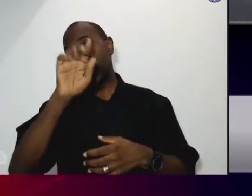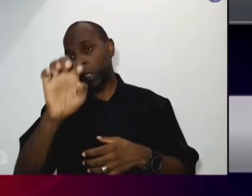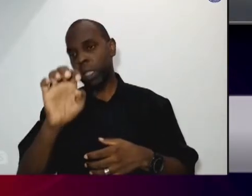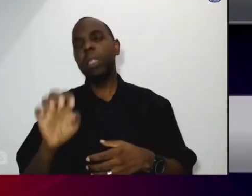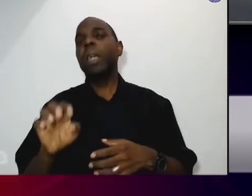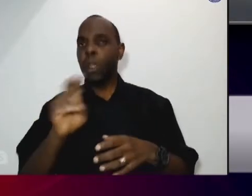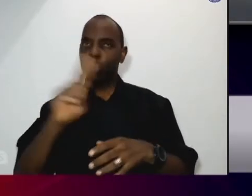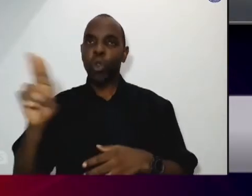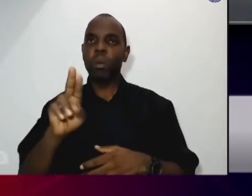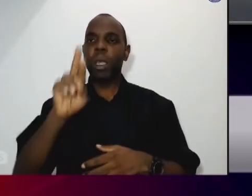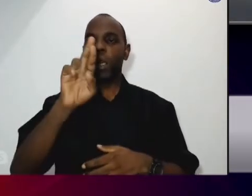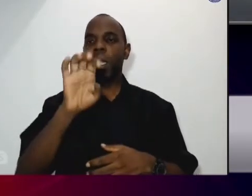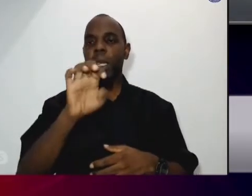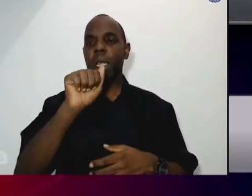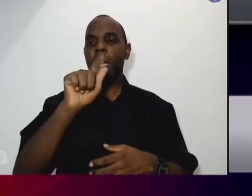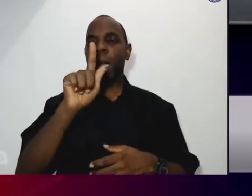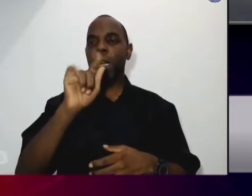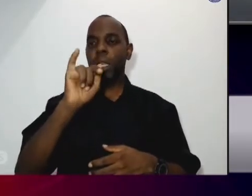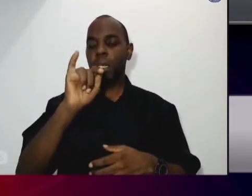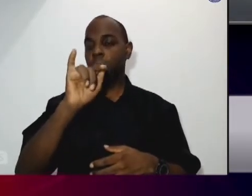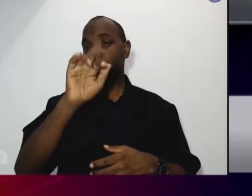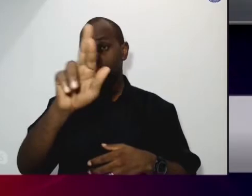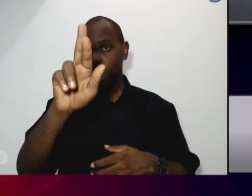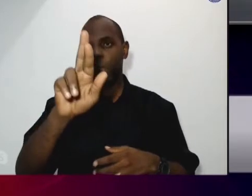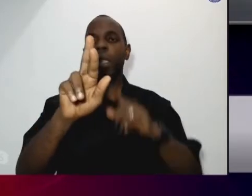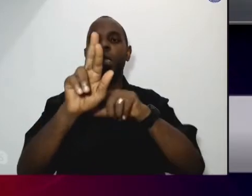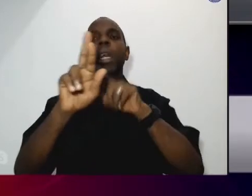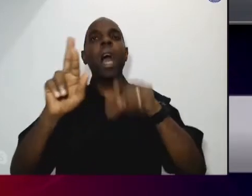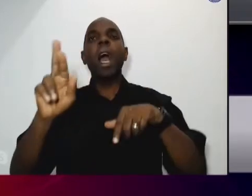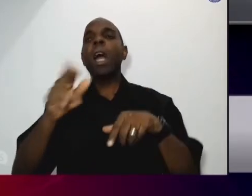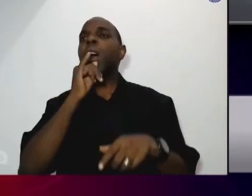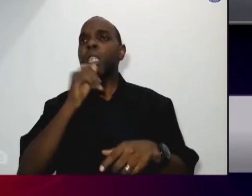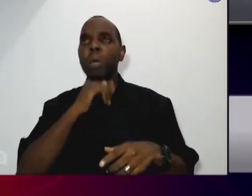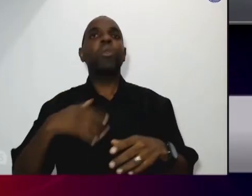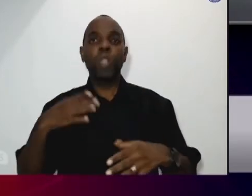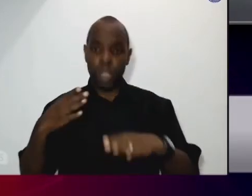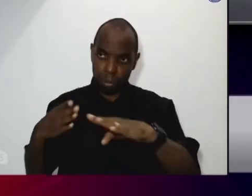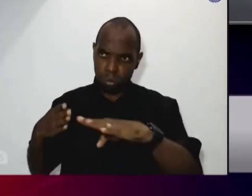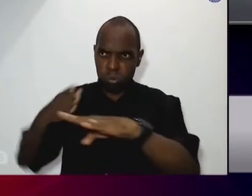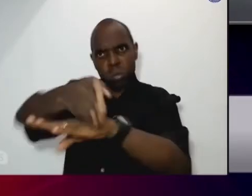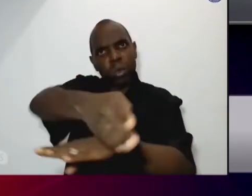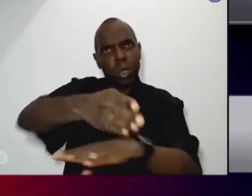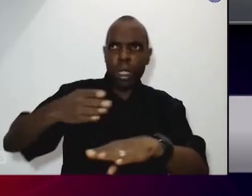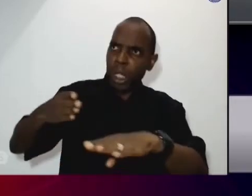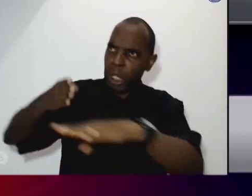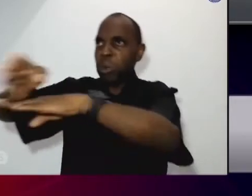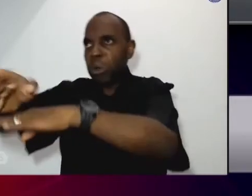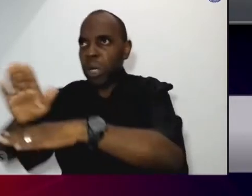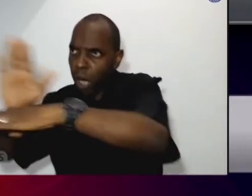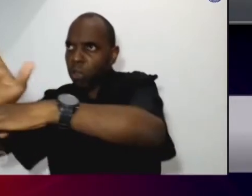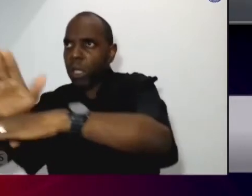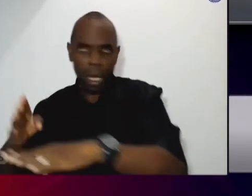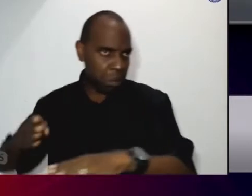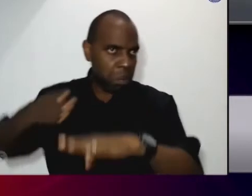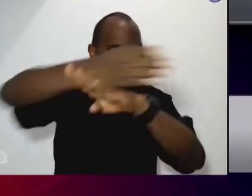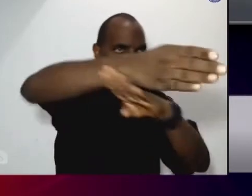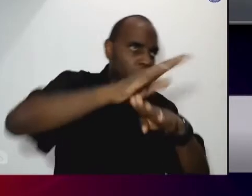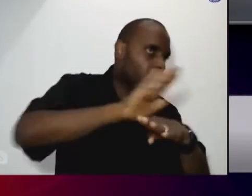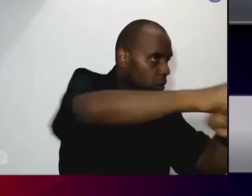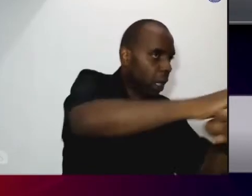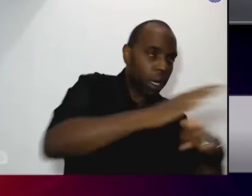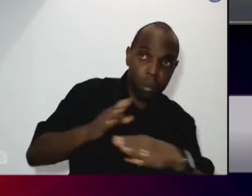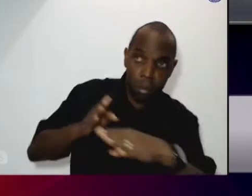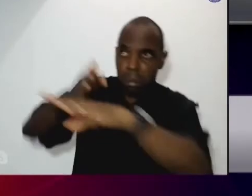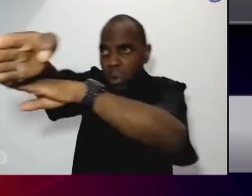reagir é você sair das quatro paredes e ser um agente de transformação na sociedade então essa que é a nossa